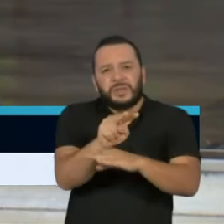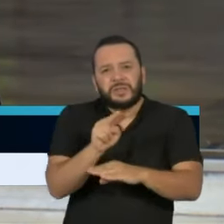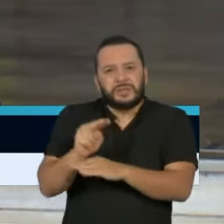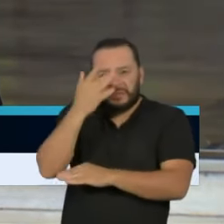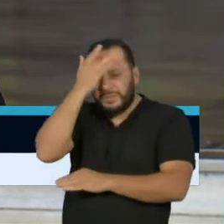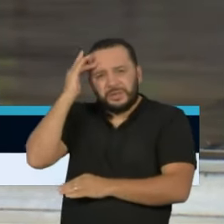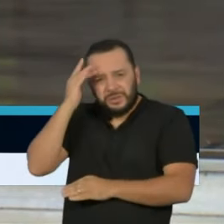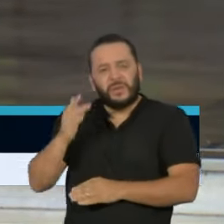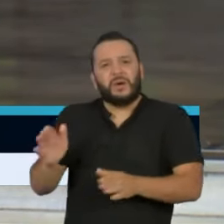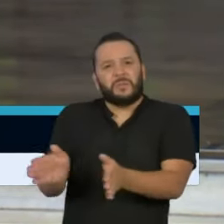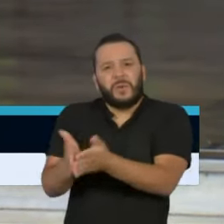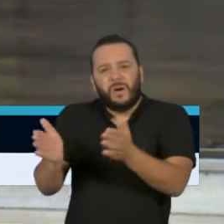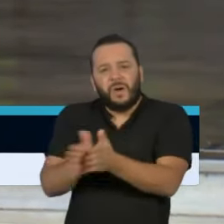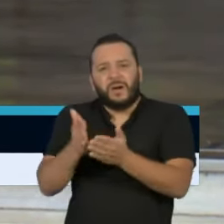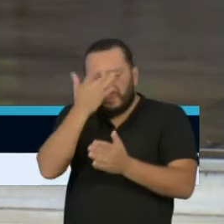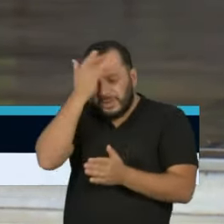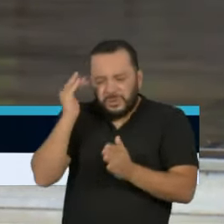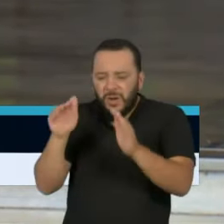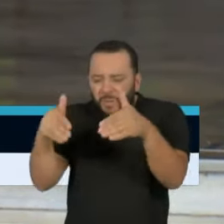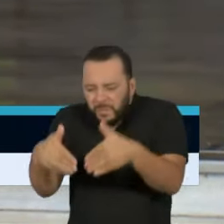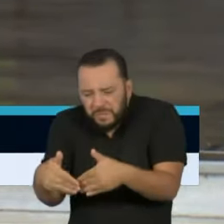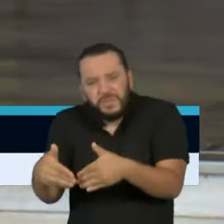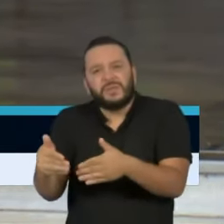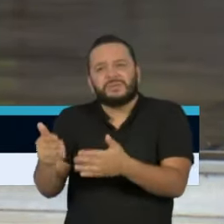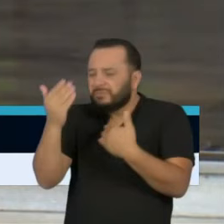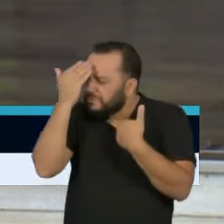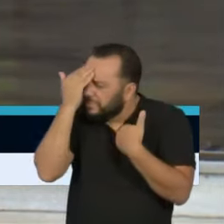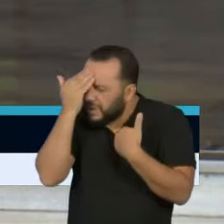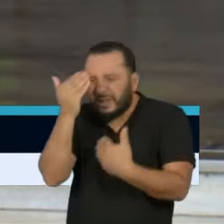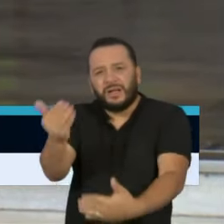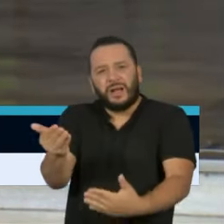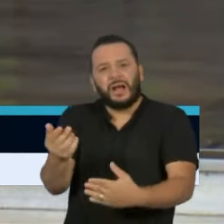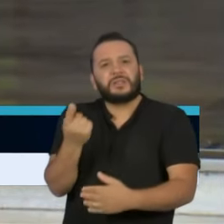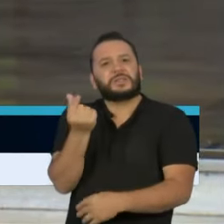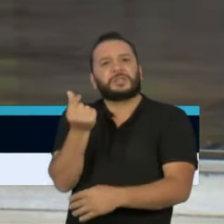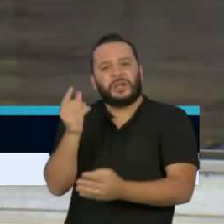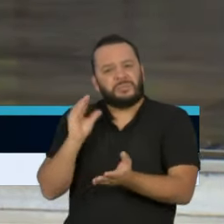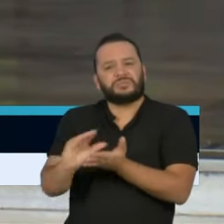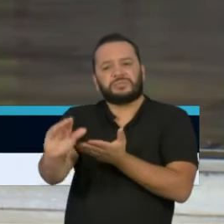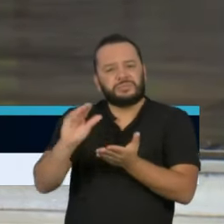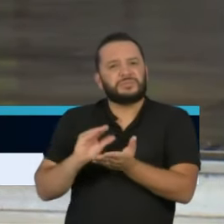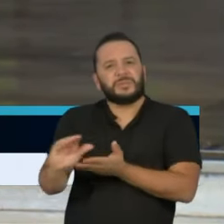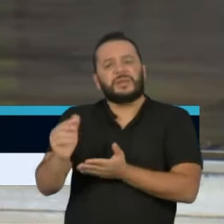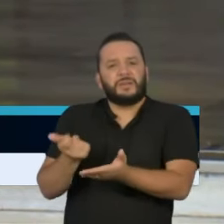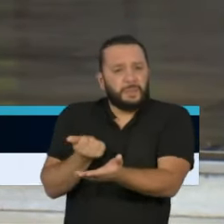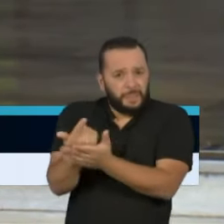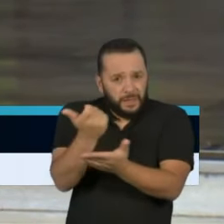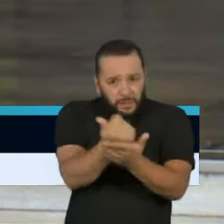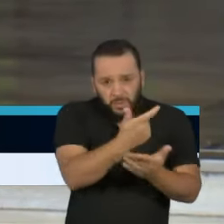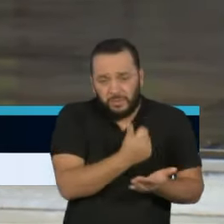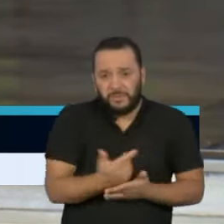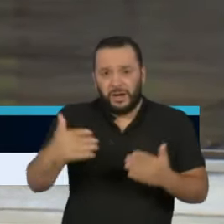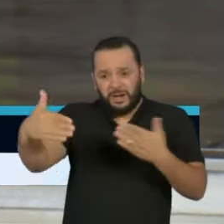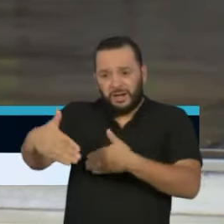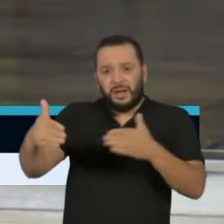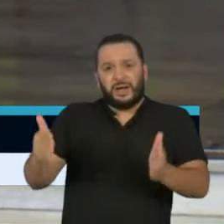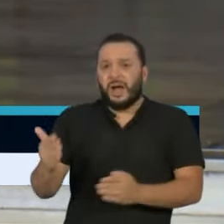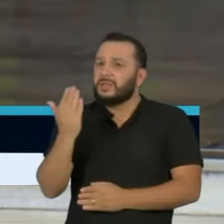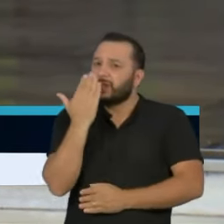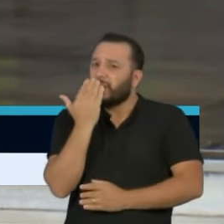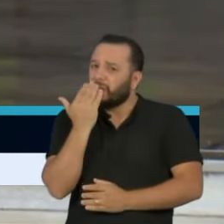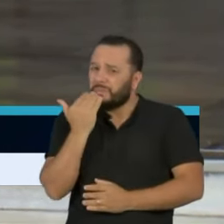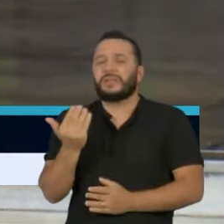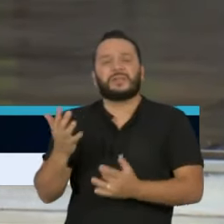os humildes, os desvalidos. Obrigado por contribuírem financeiramente para a aquisição das cestas do